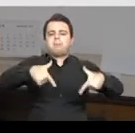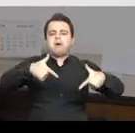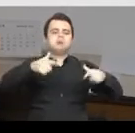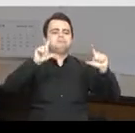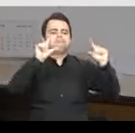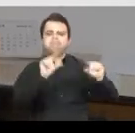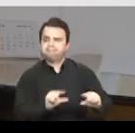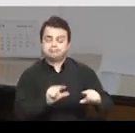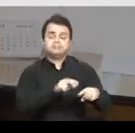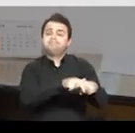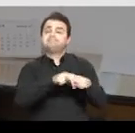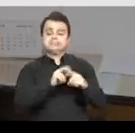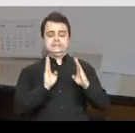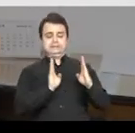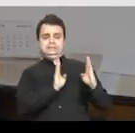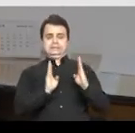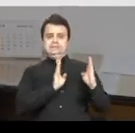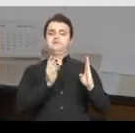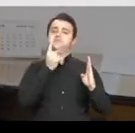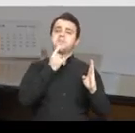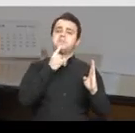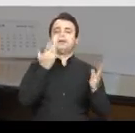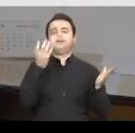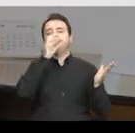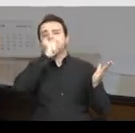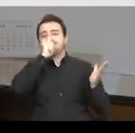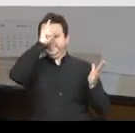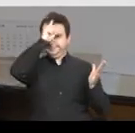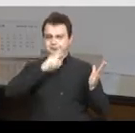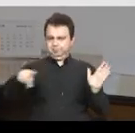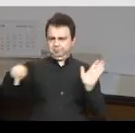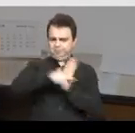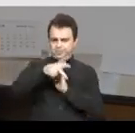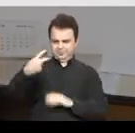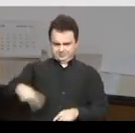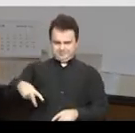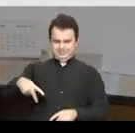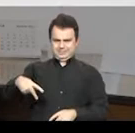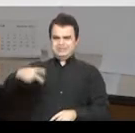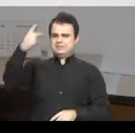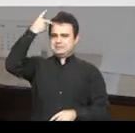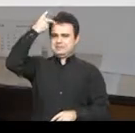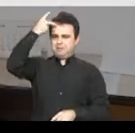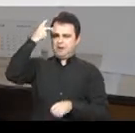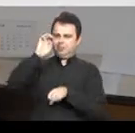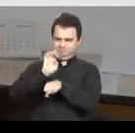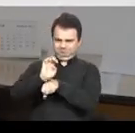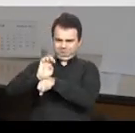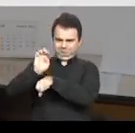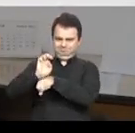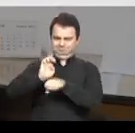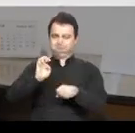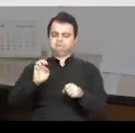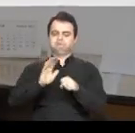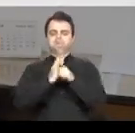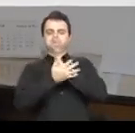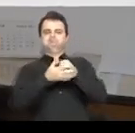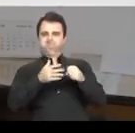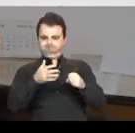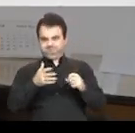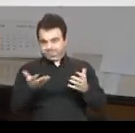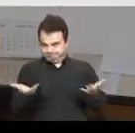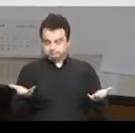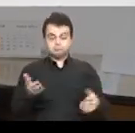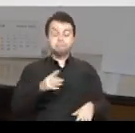reduzida por causa do período da fase vermelha, laranja e amarela do Plano São Paulo. O comerciante deverá